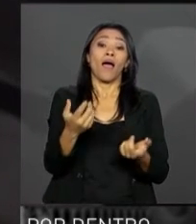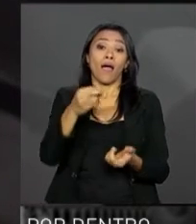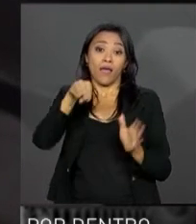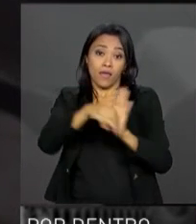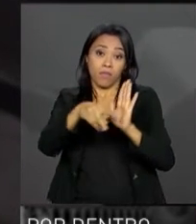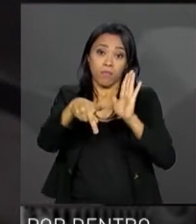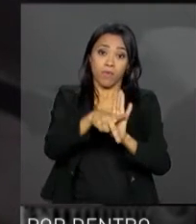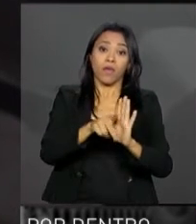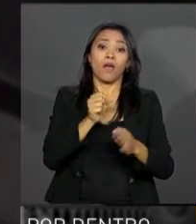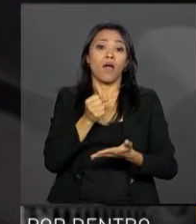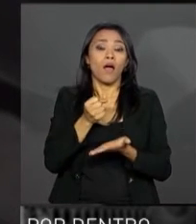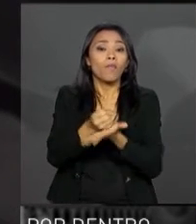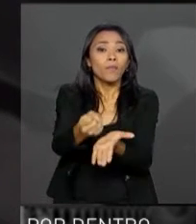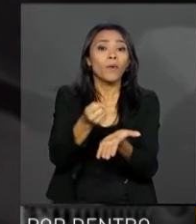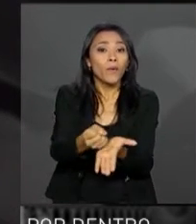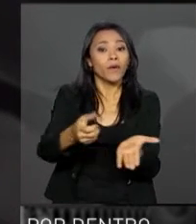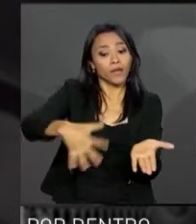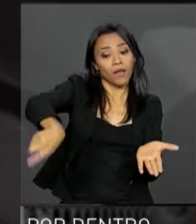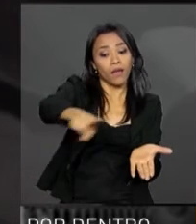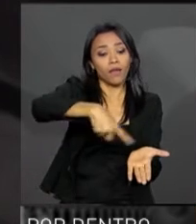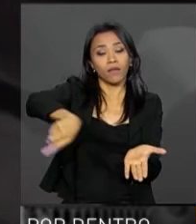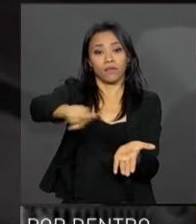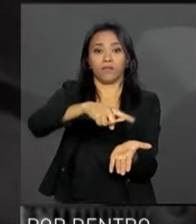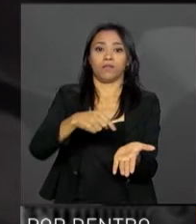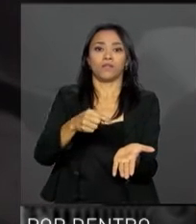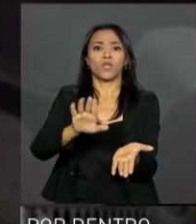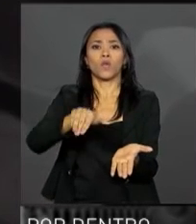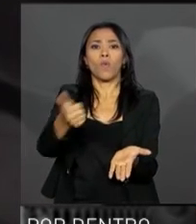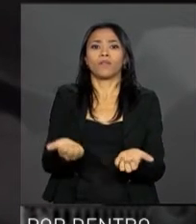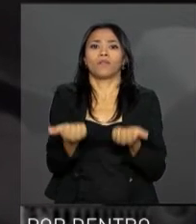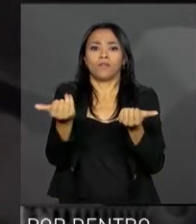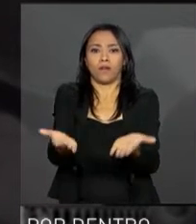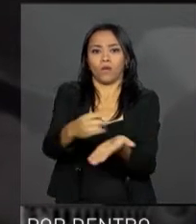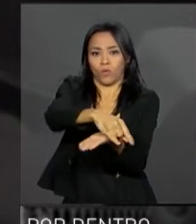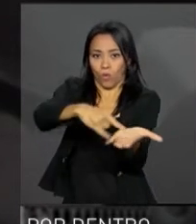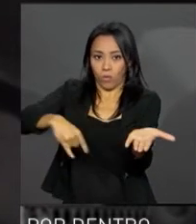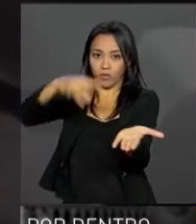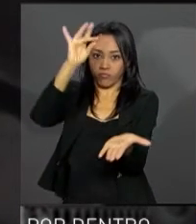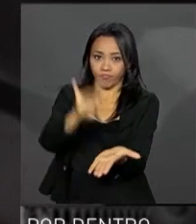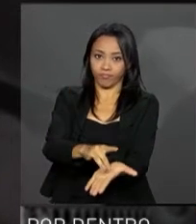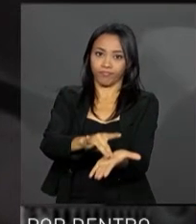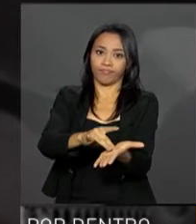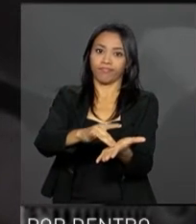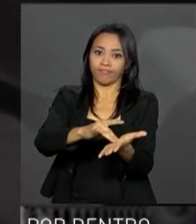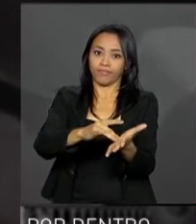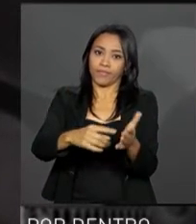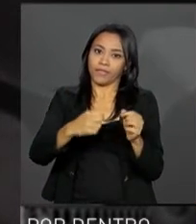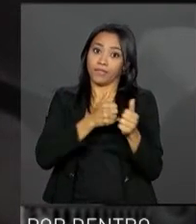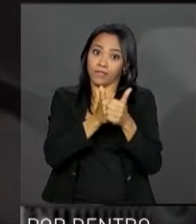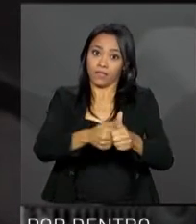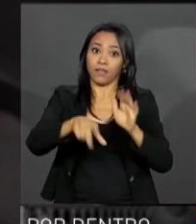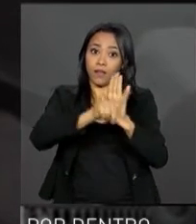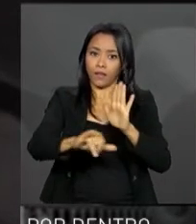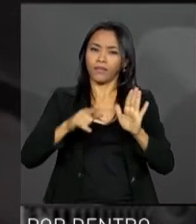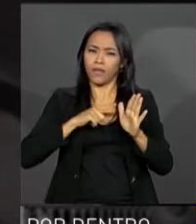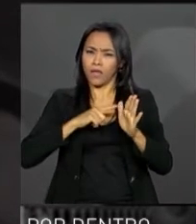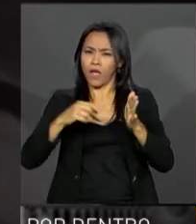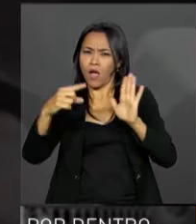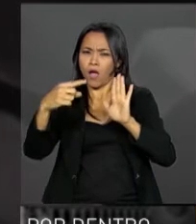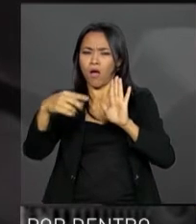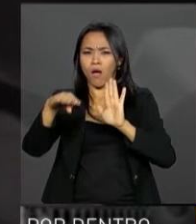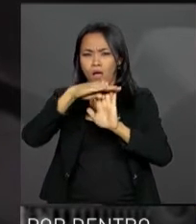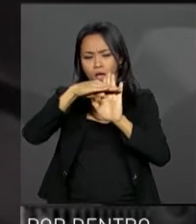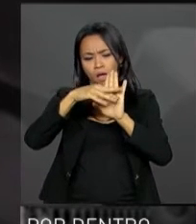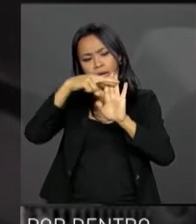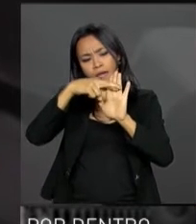no sentido de que, quando se faz uma entrega do título, se tem algumas cláusulas resolutivas. Em alguns casos, os